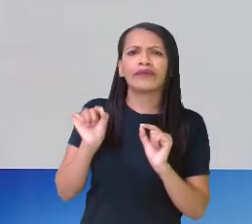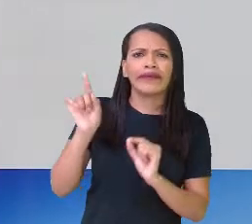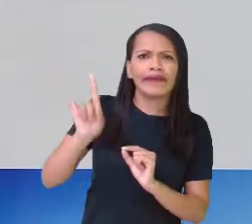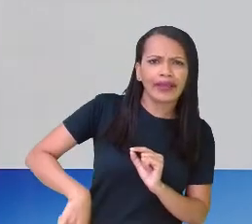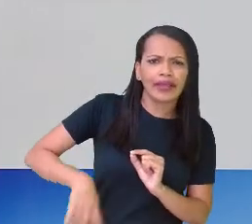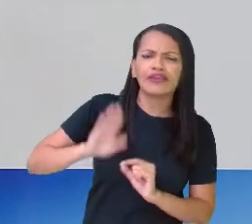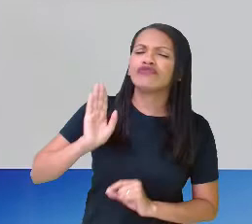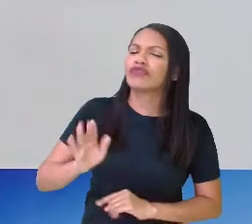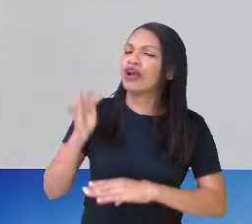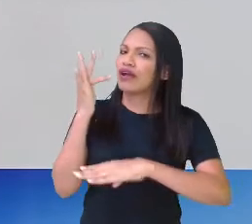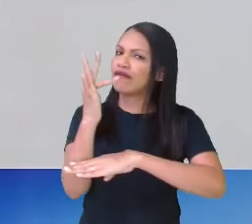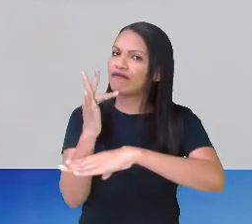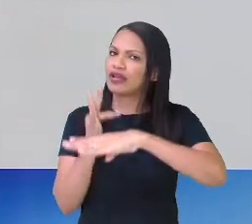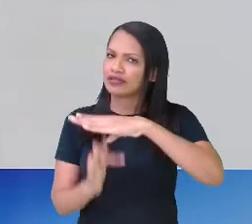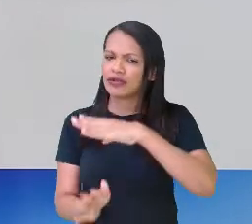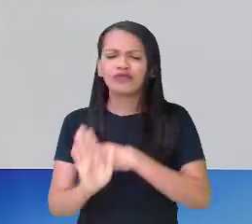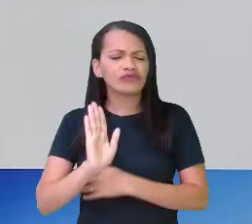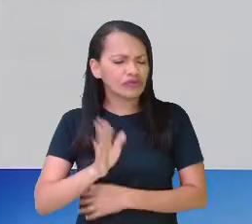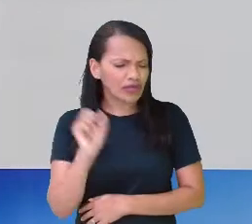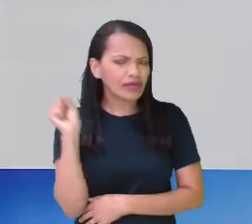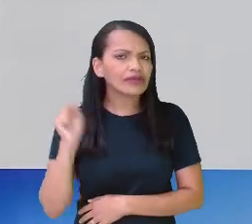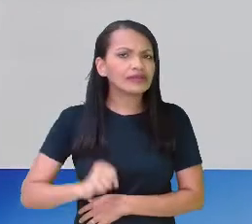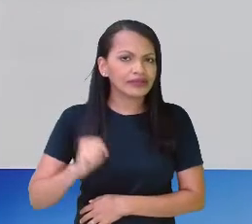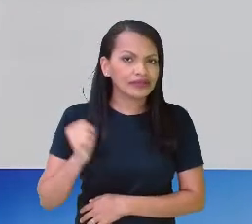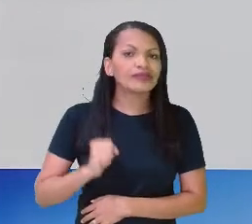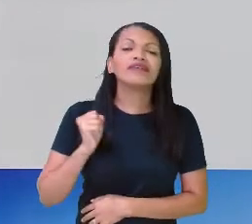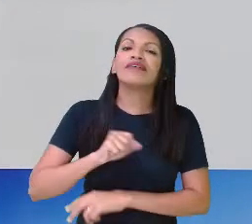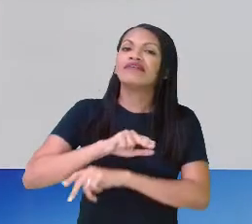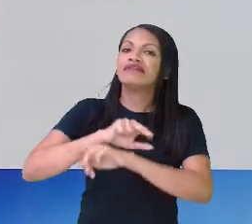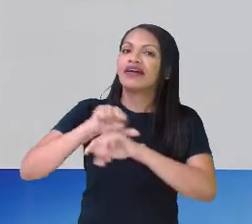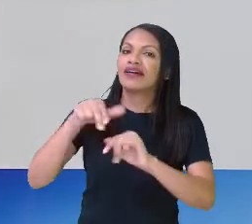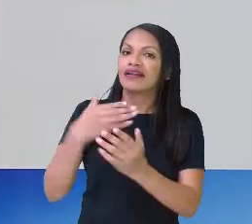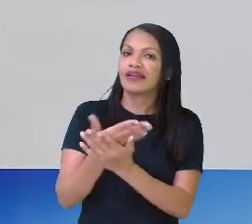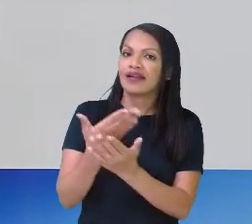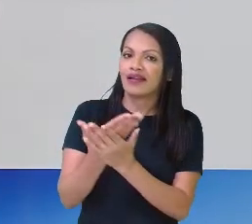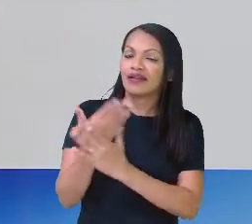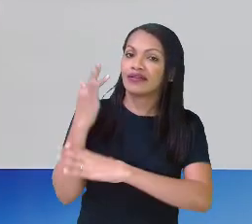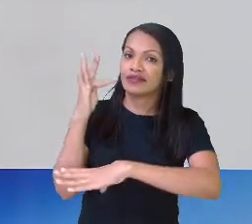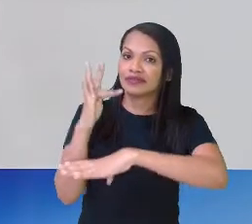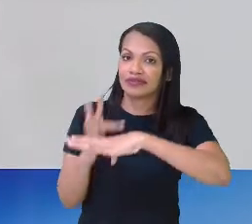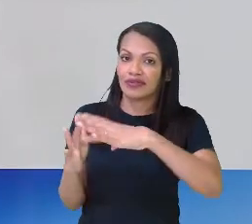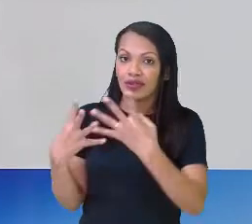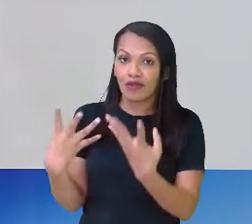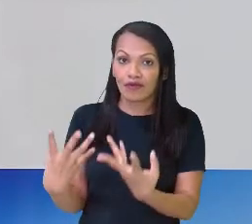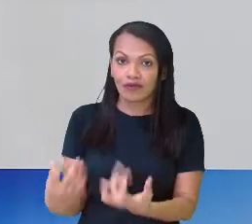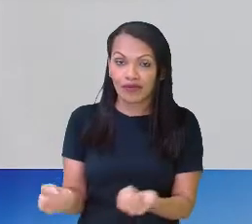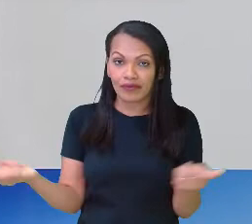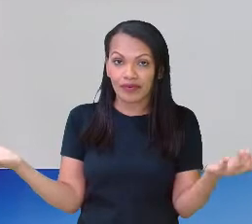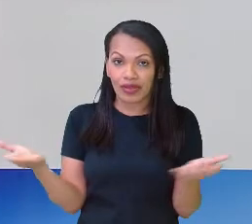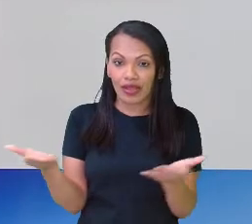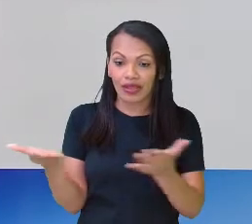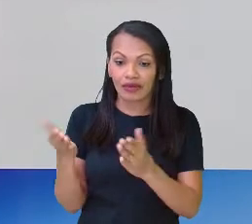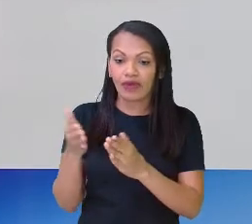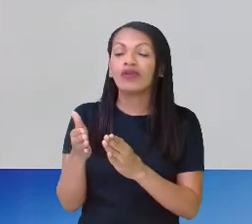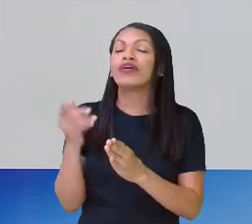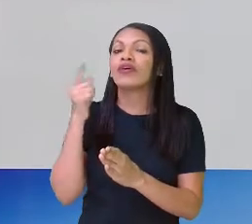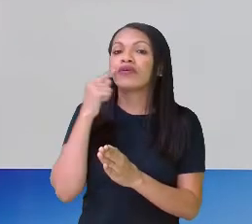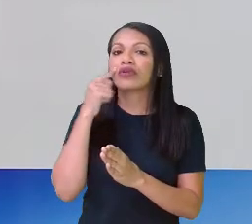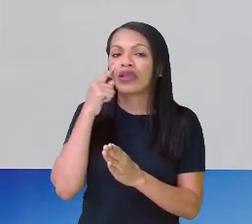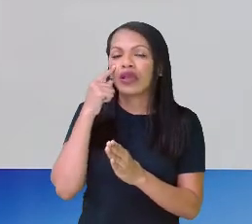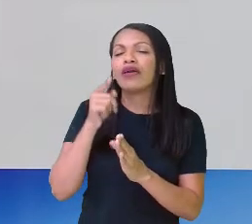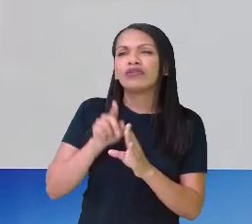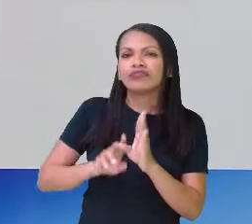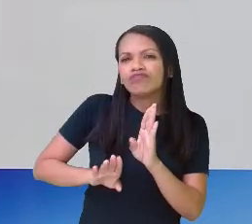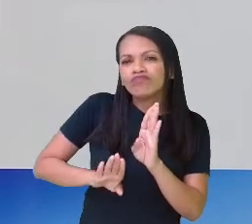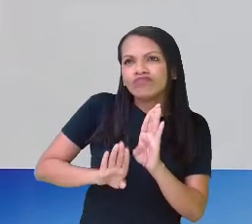já deu aula de fração, foi? dei várias aulas de fração. A gente vai elevar um pouco o nível da nossa aula de hoje,